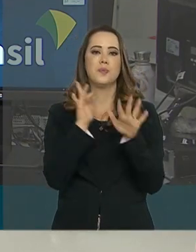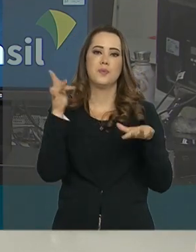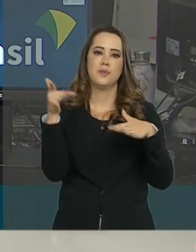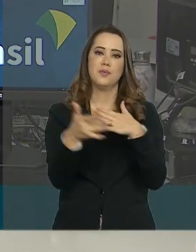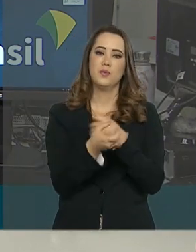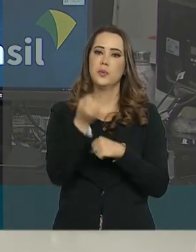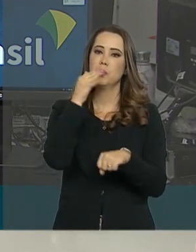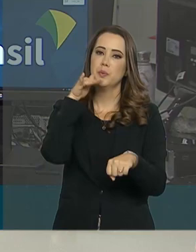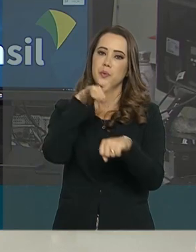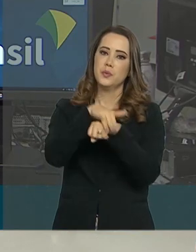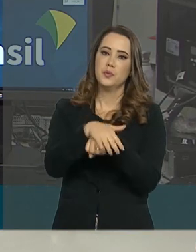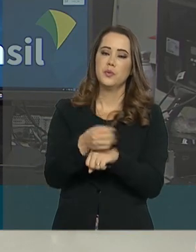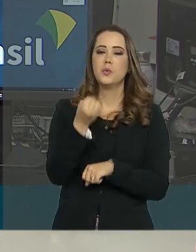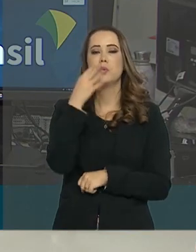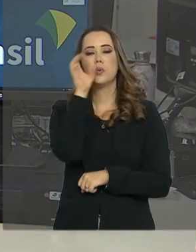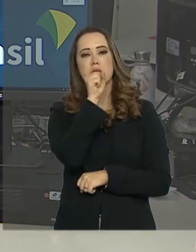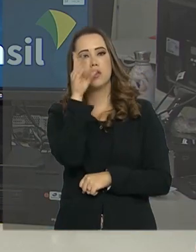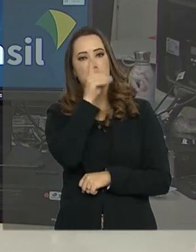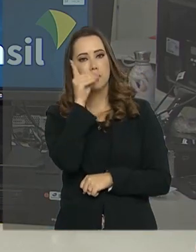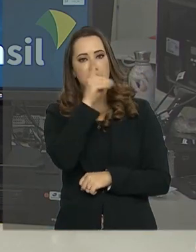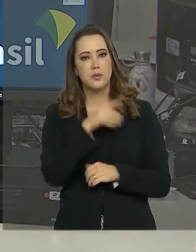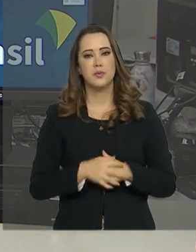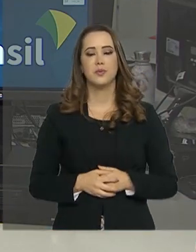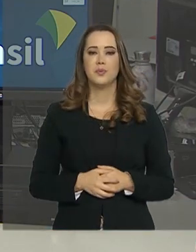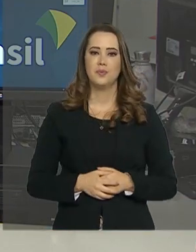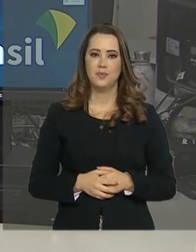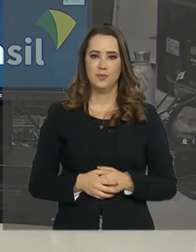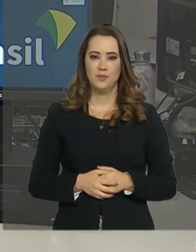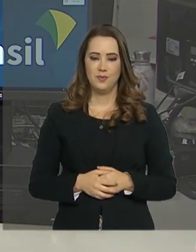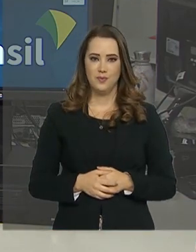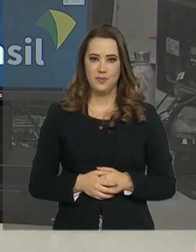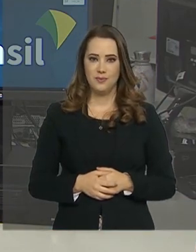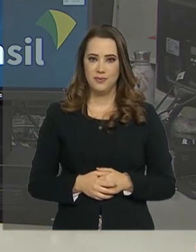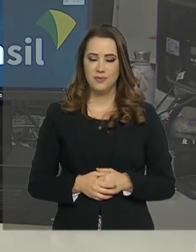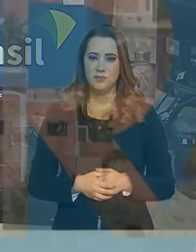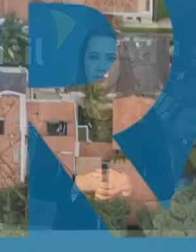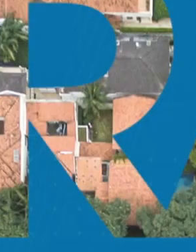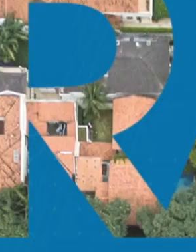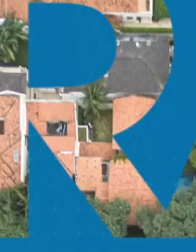pelas nossas redes sociais. Boa noite, um bom final de semana. Até segunda.